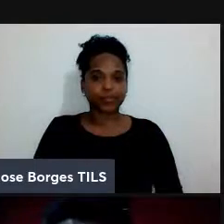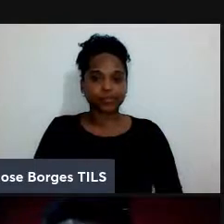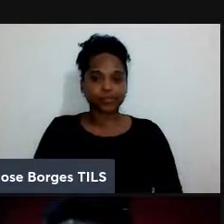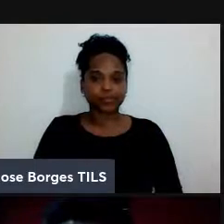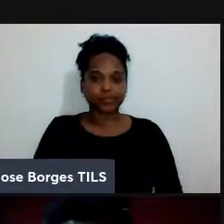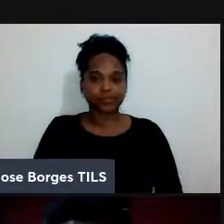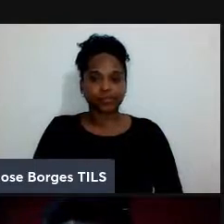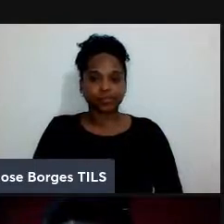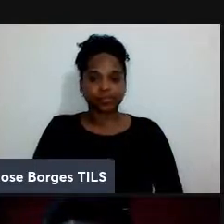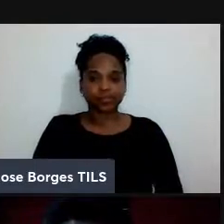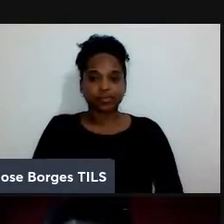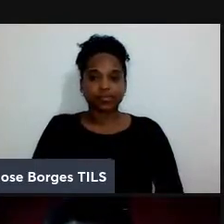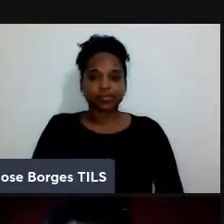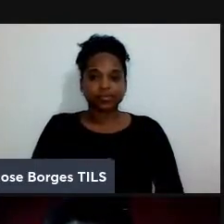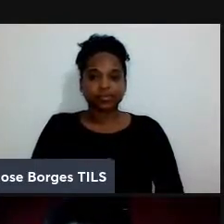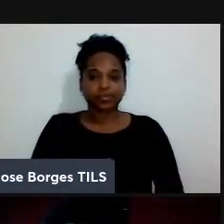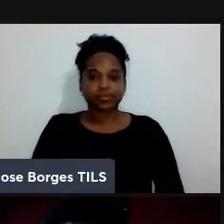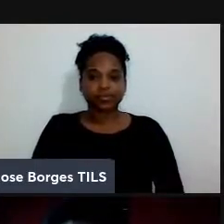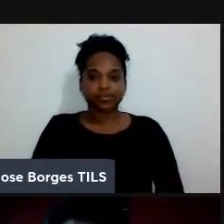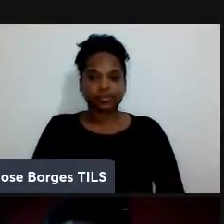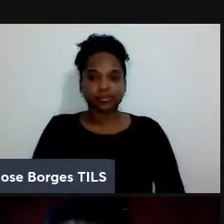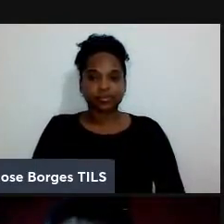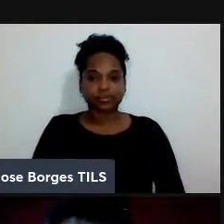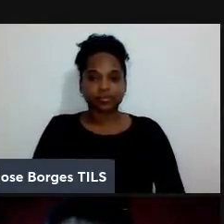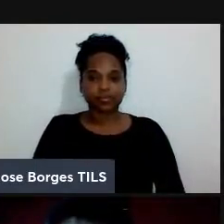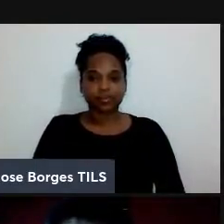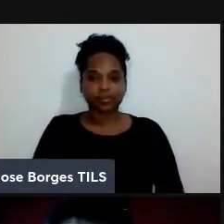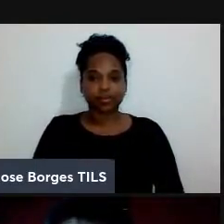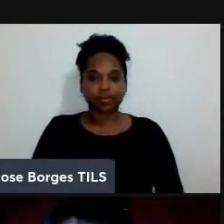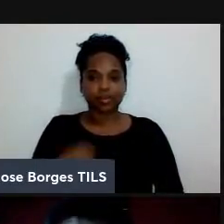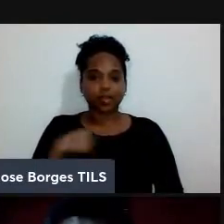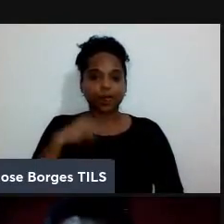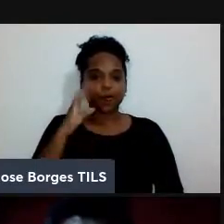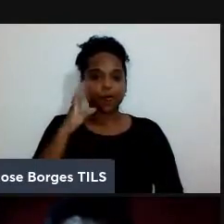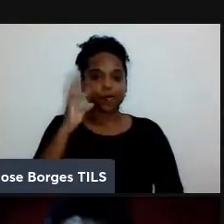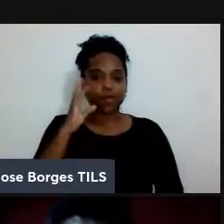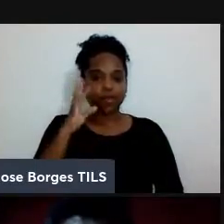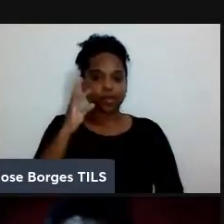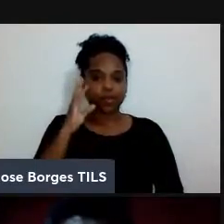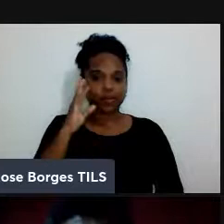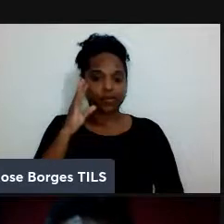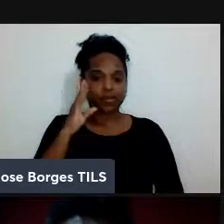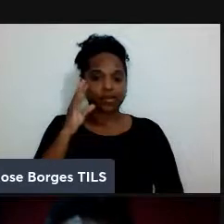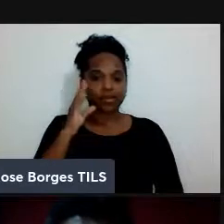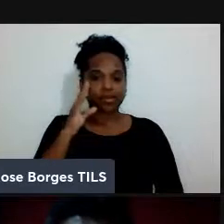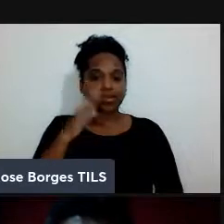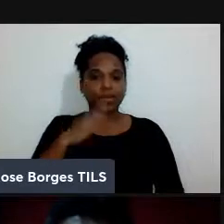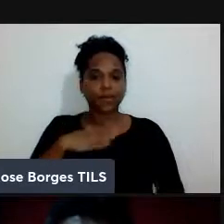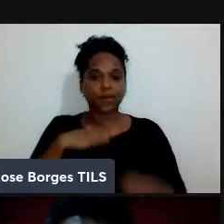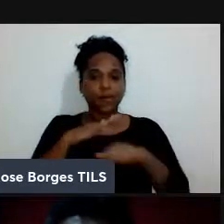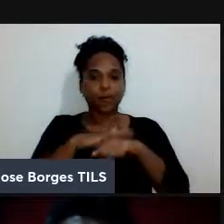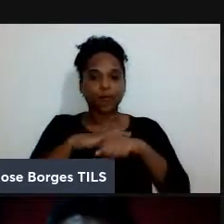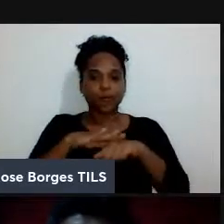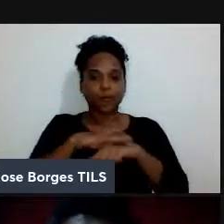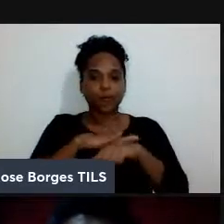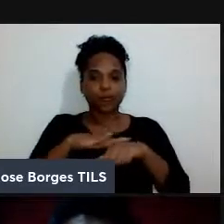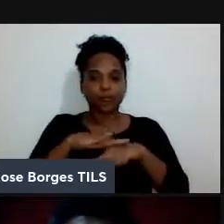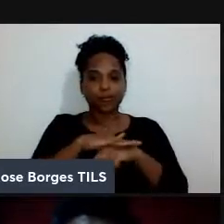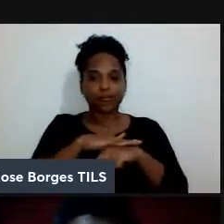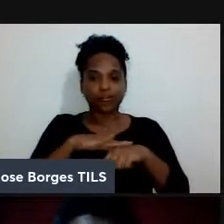é eu vim refletindo esses dias porque uma conversa com professores da engenharia onde eles estavam